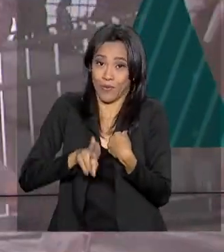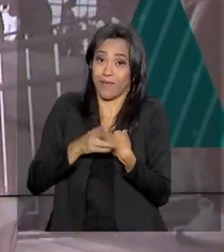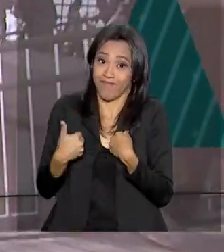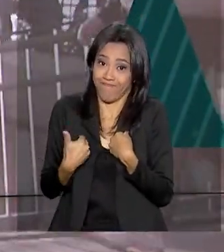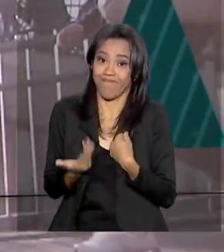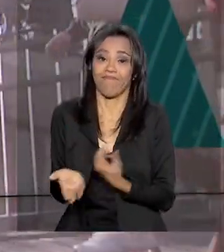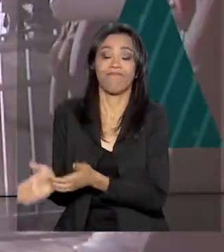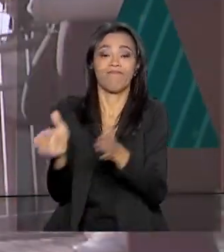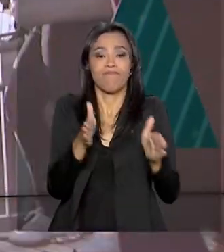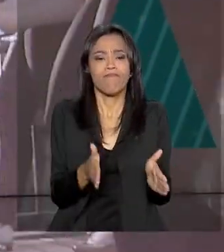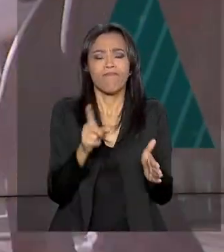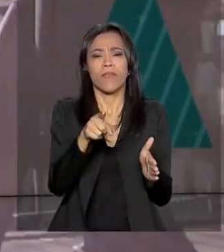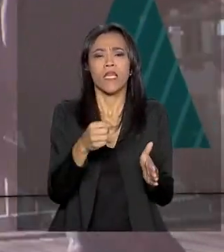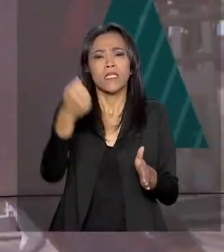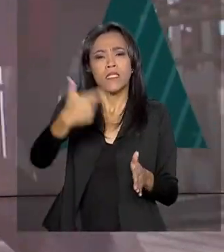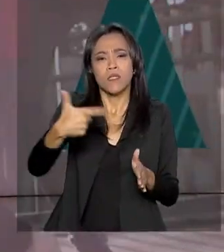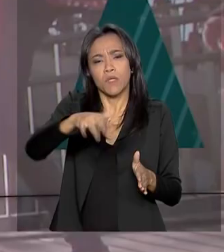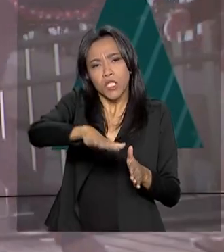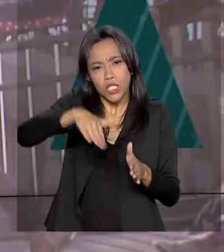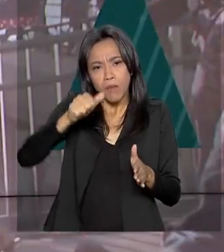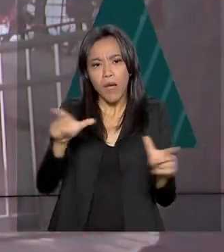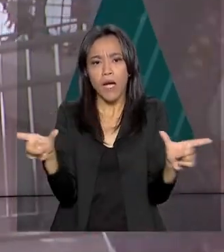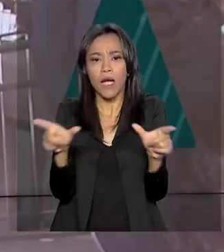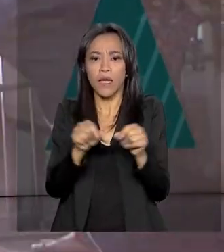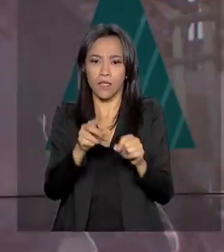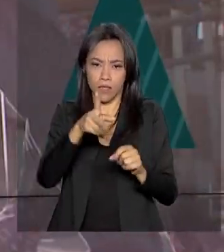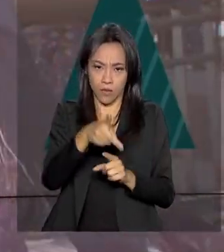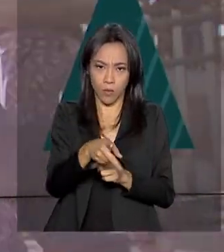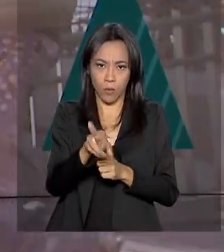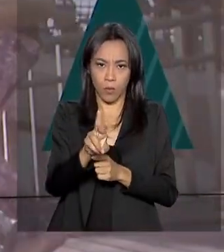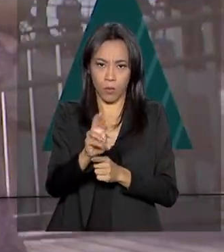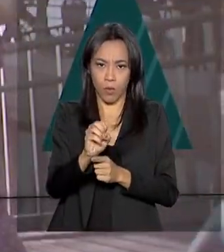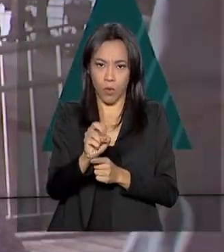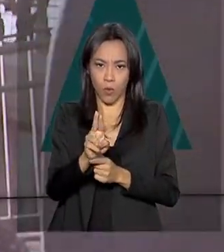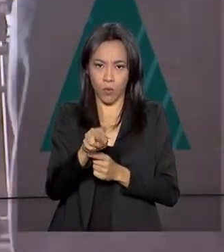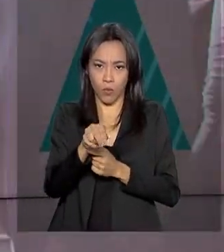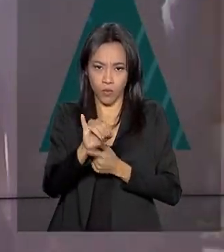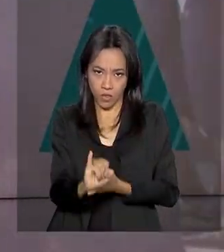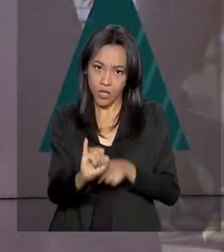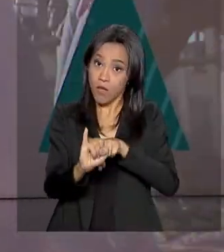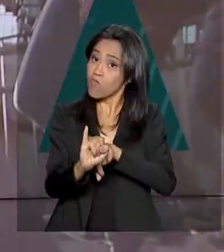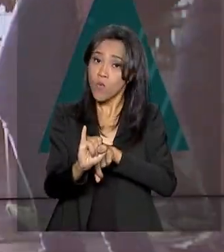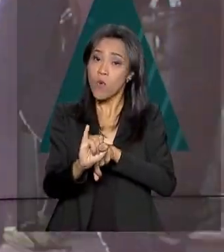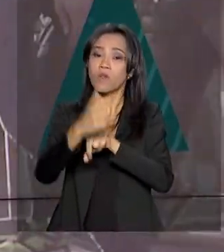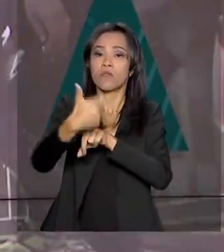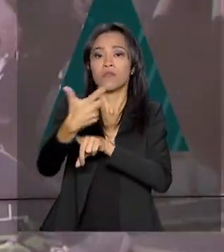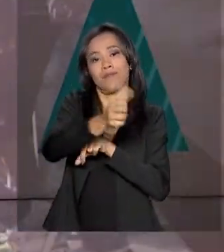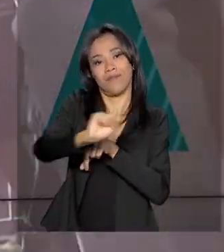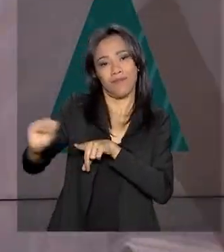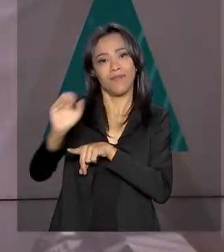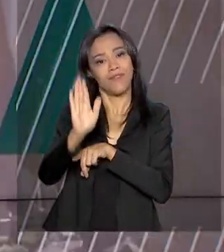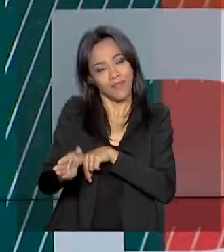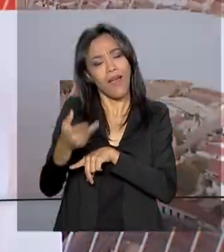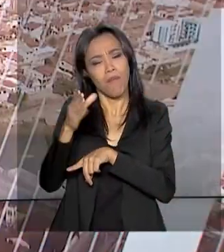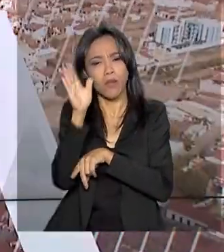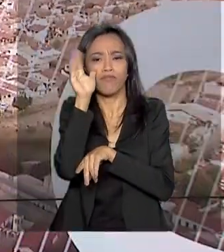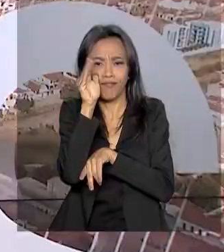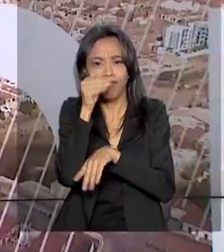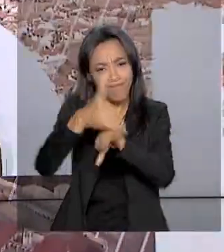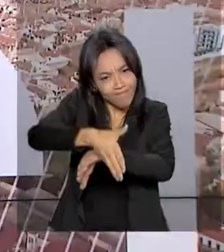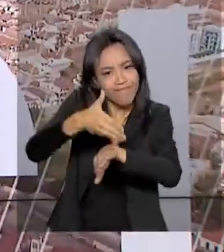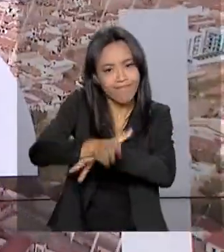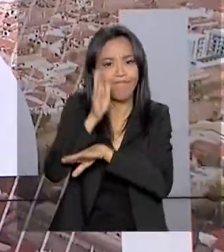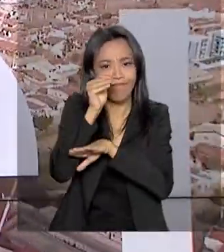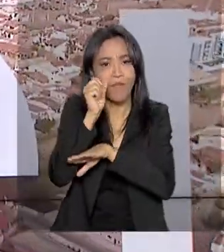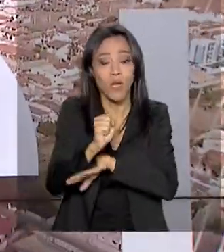Bem, o resultado da segunda chamada do programa Universidade para Todos, o ProUni, referente ao segundo semestre, já está disponível para consulta. Quem foi